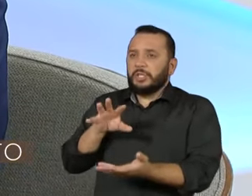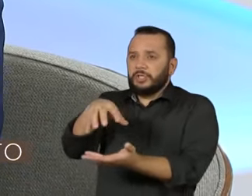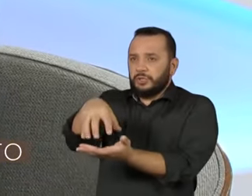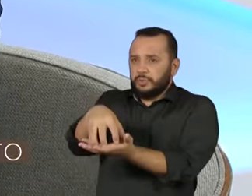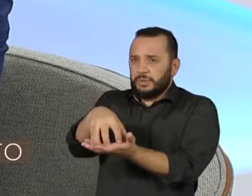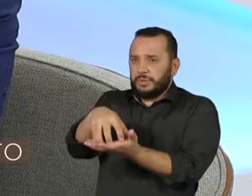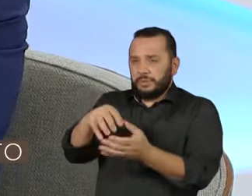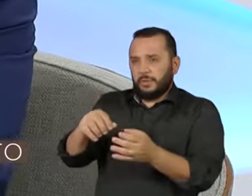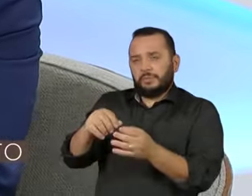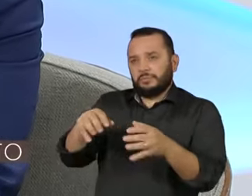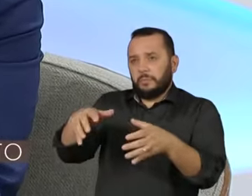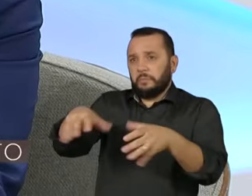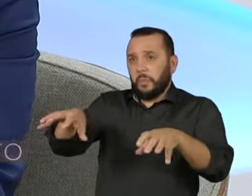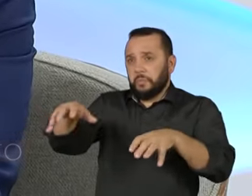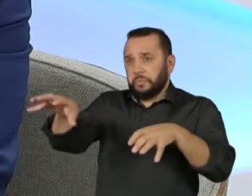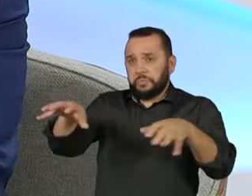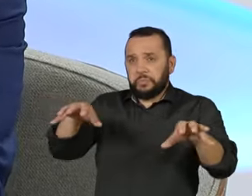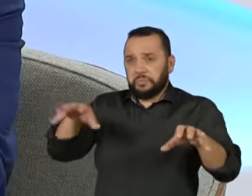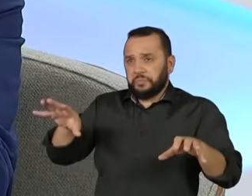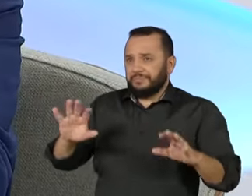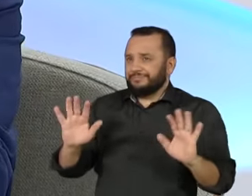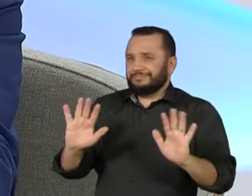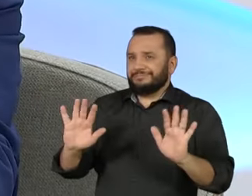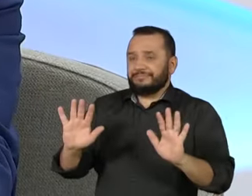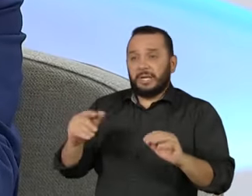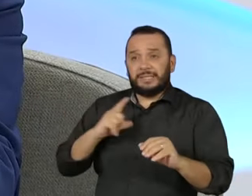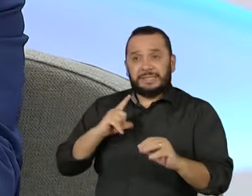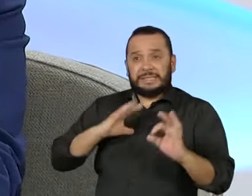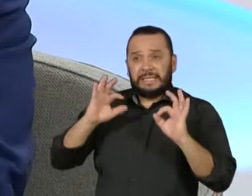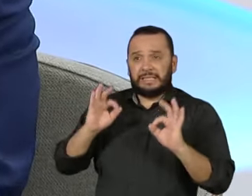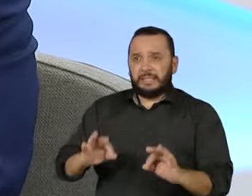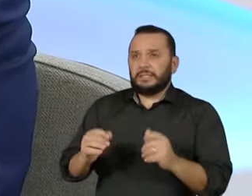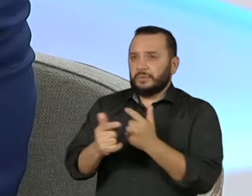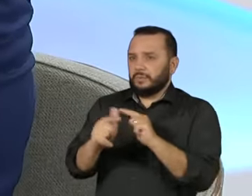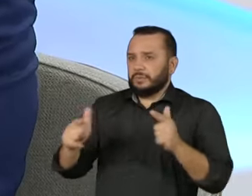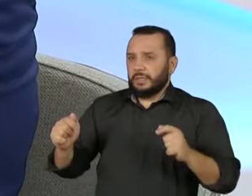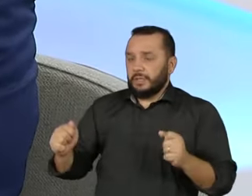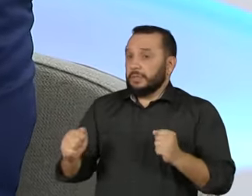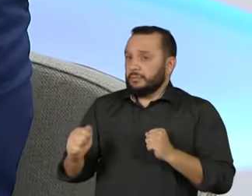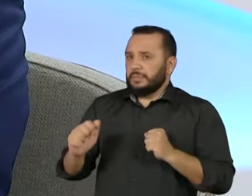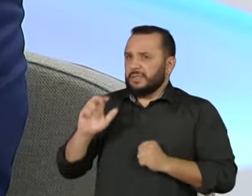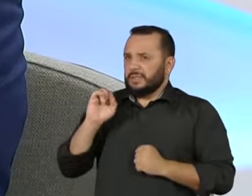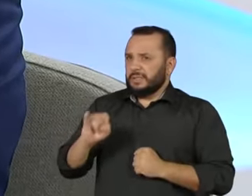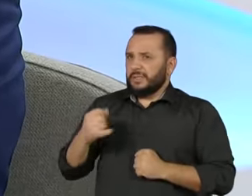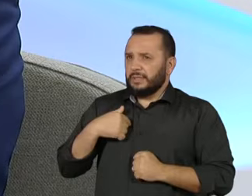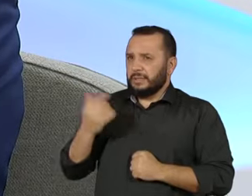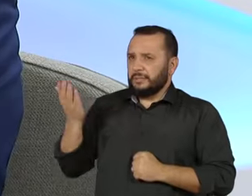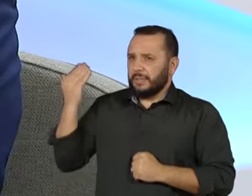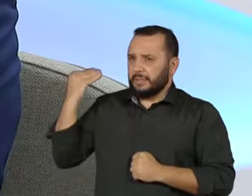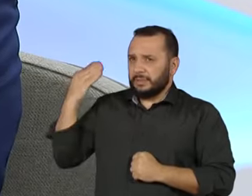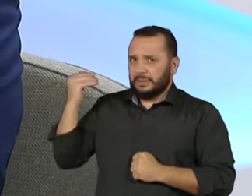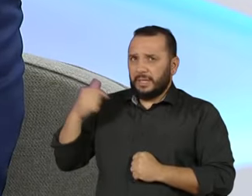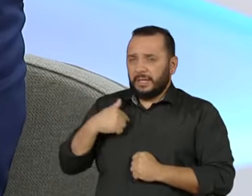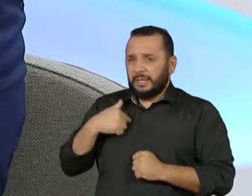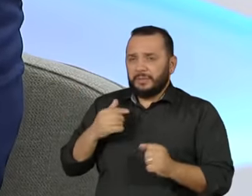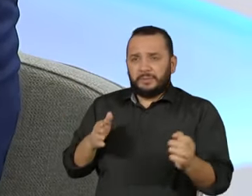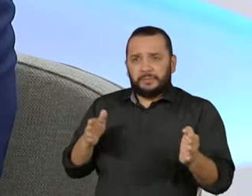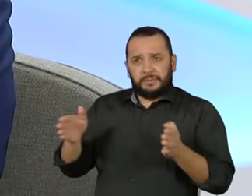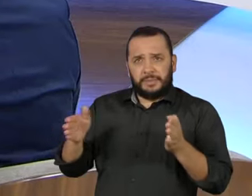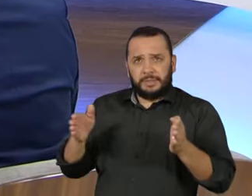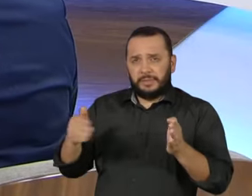mais certeza desse processo nunca você tem. Se não tinha no tempo das baionetas